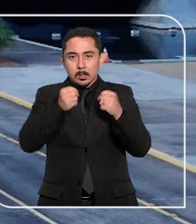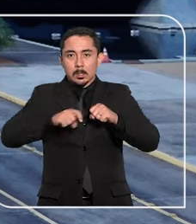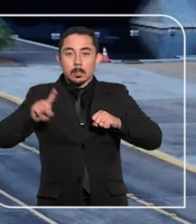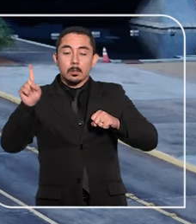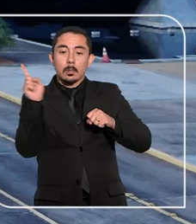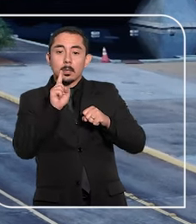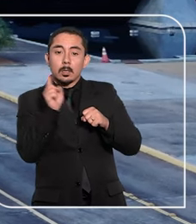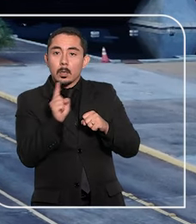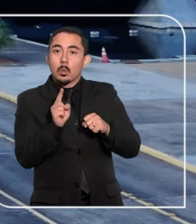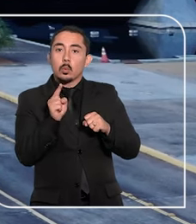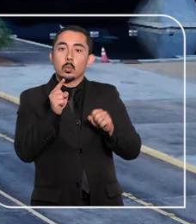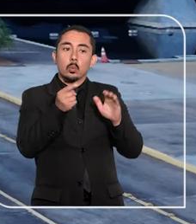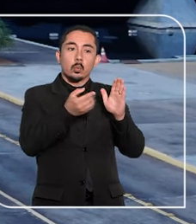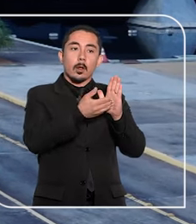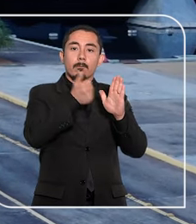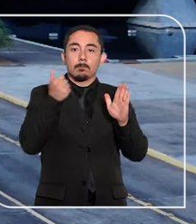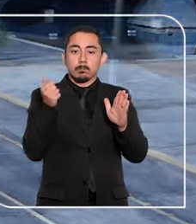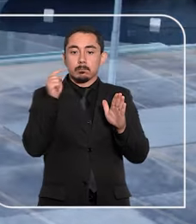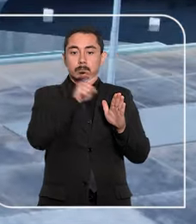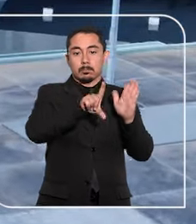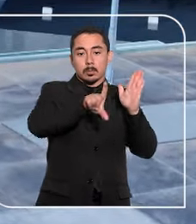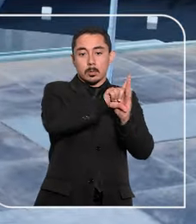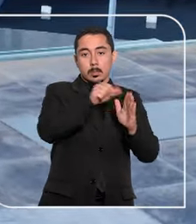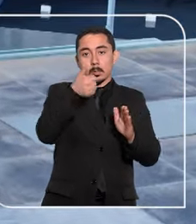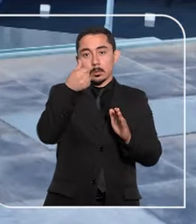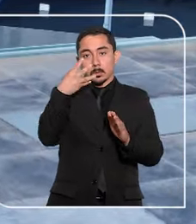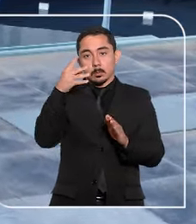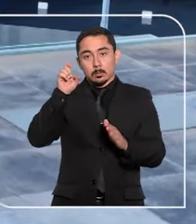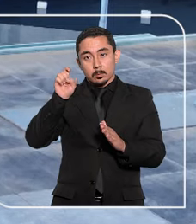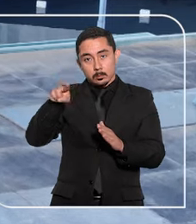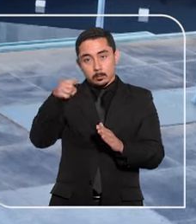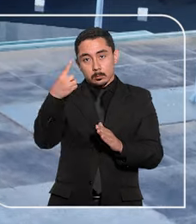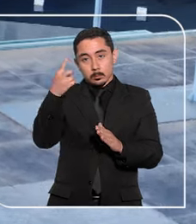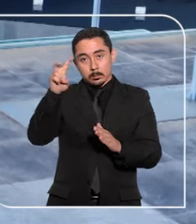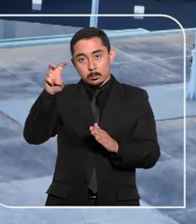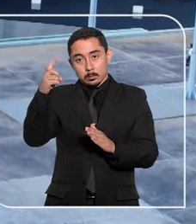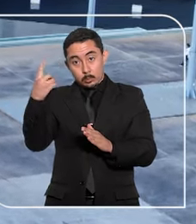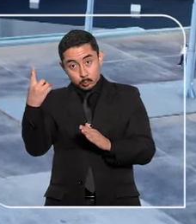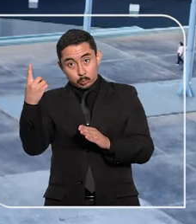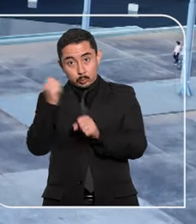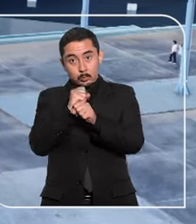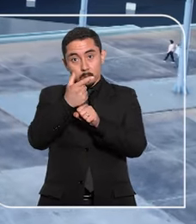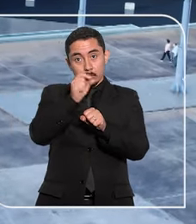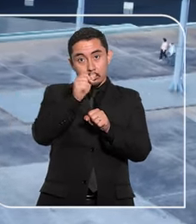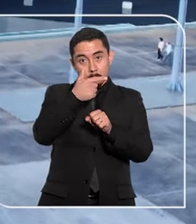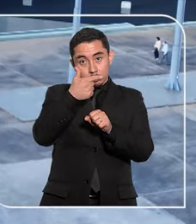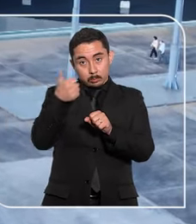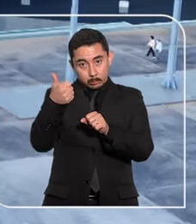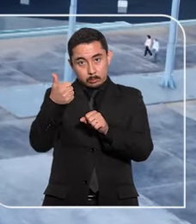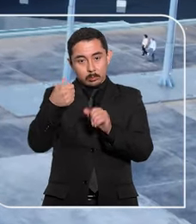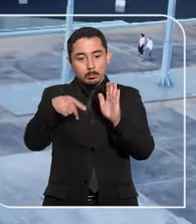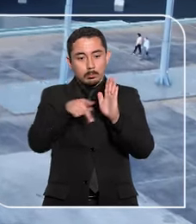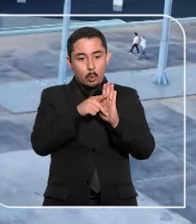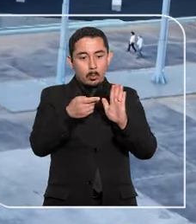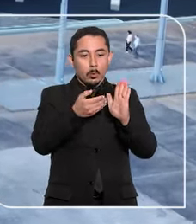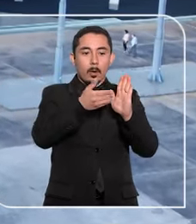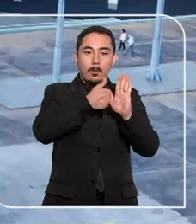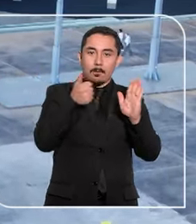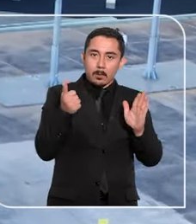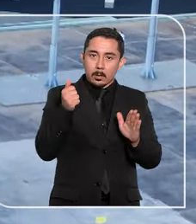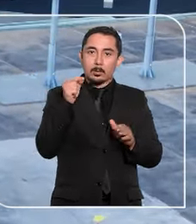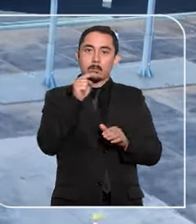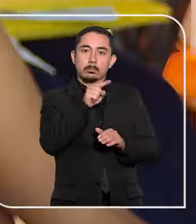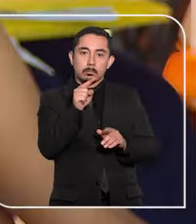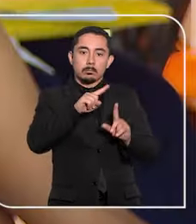rejeitaram a equiparação do afastamento previsto na Lei 14.151 de 2021, a licença